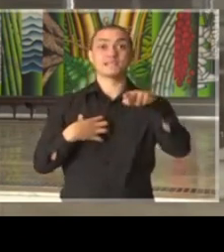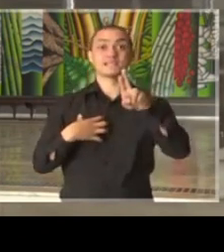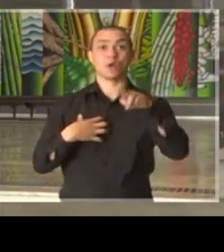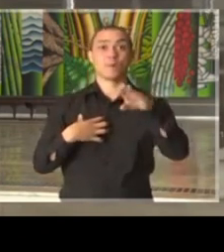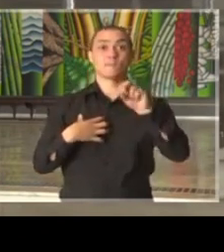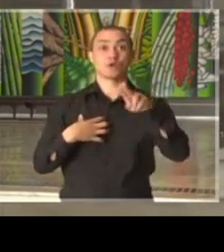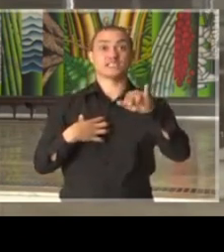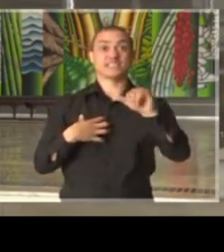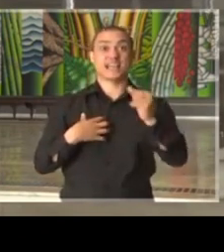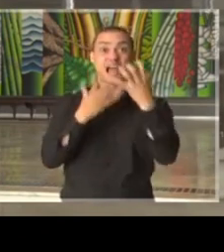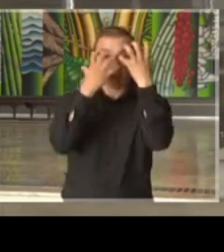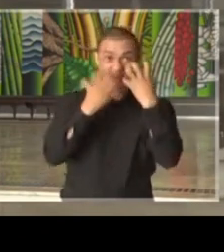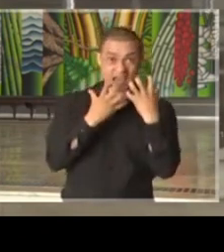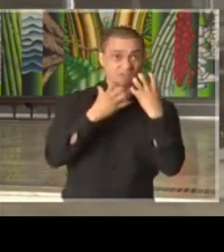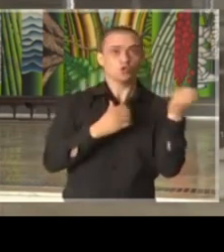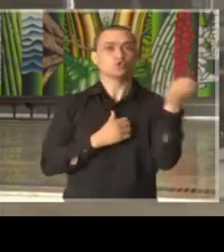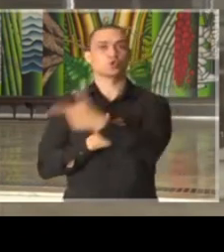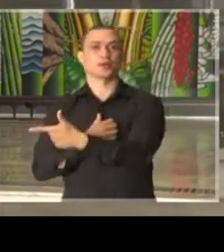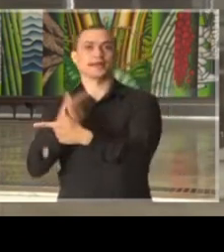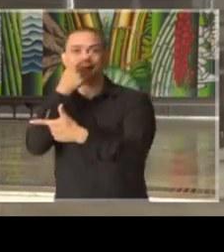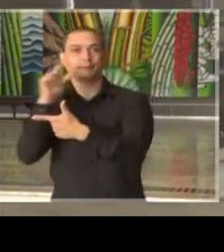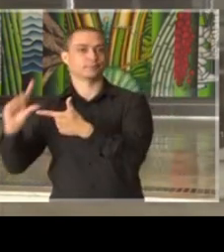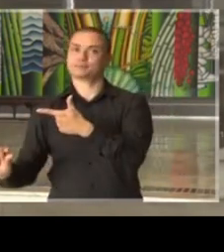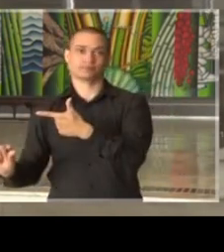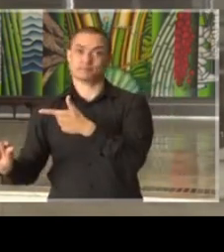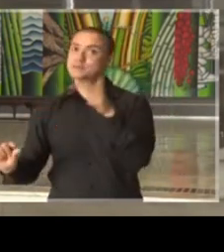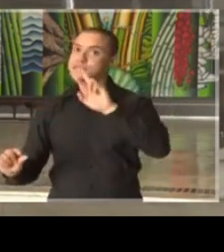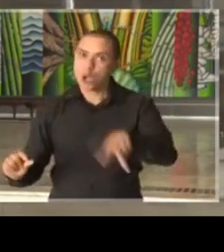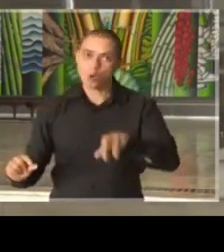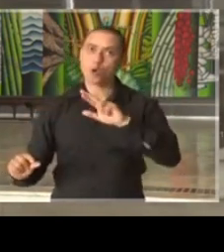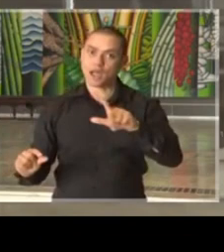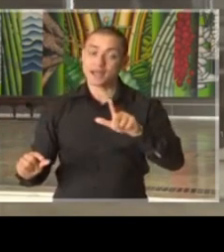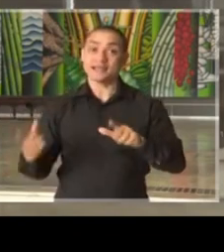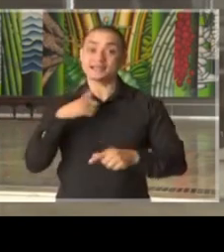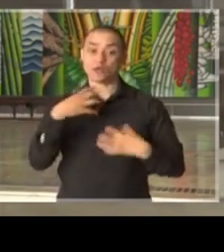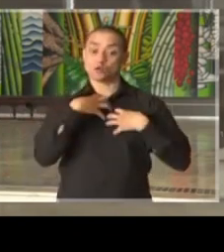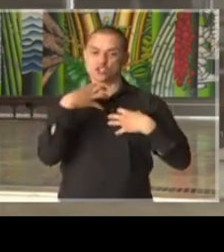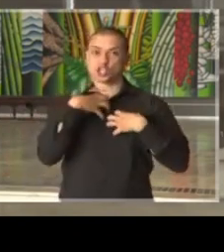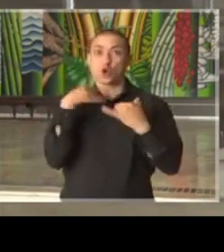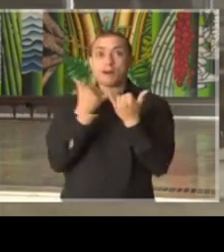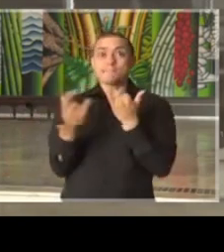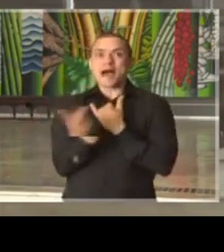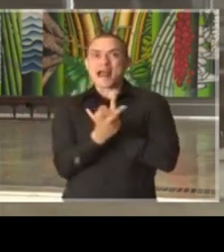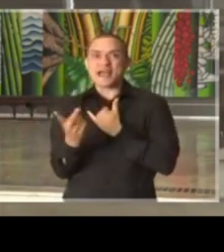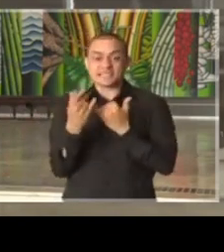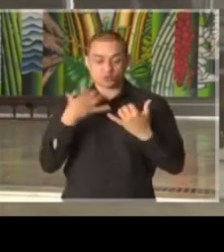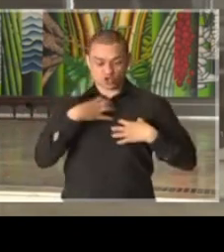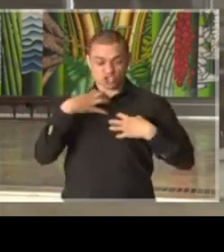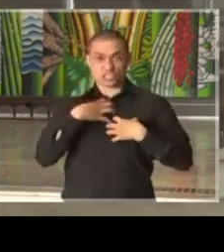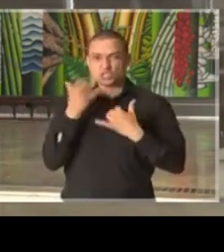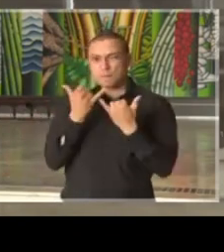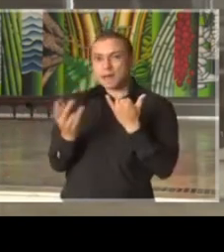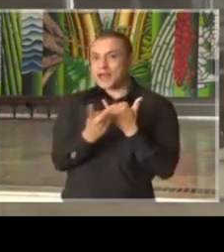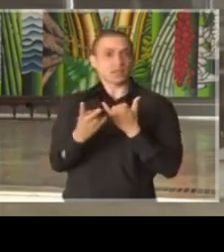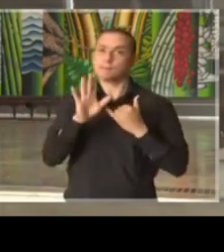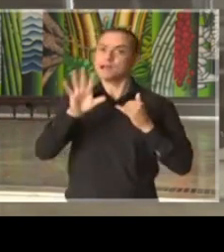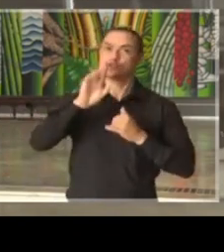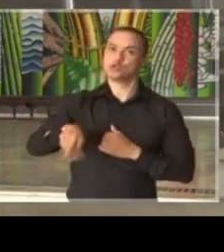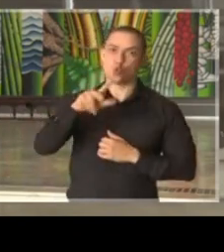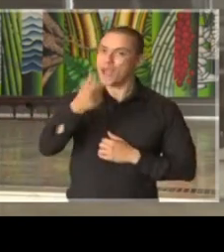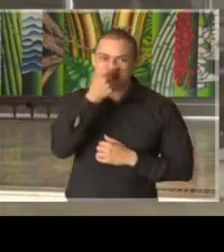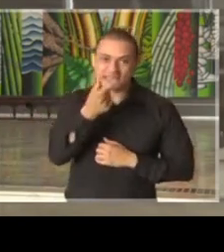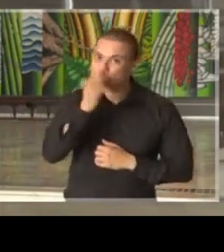do que uma questão de gripe, ok? Ela tem uma sintomatologia parecida, mas não se trata